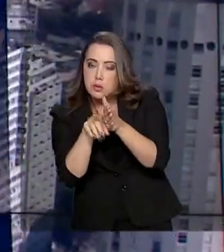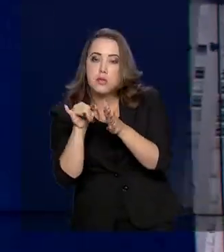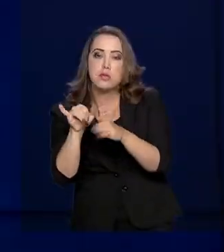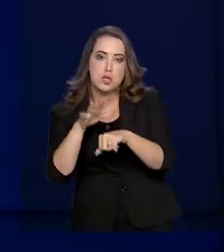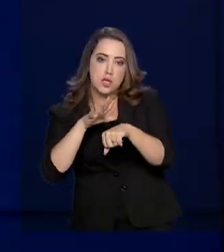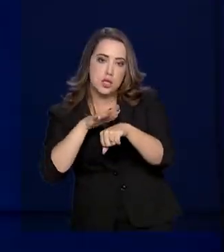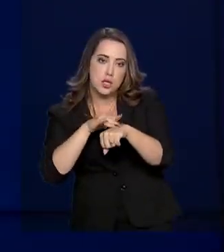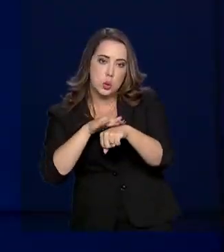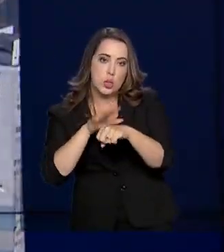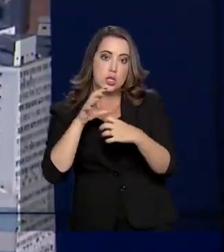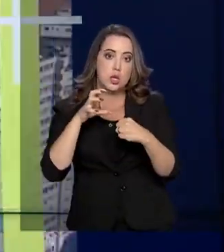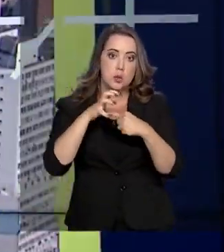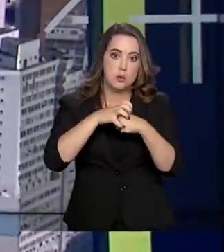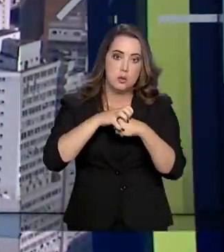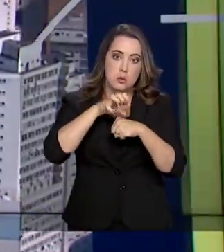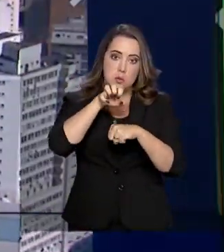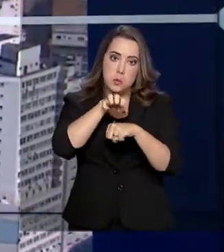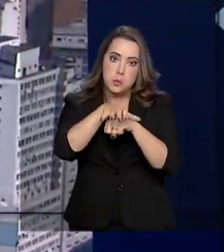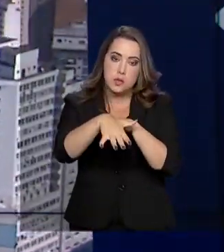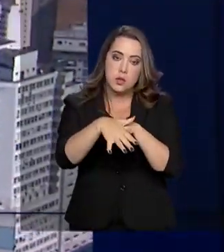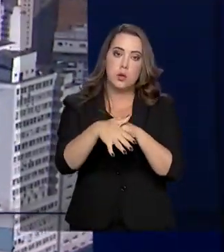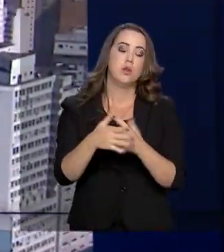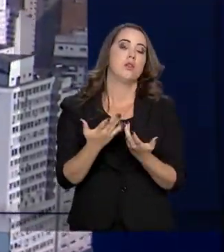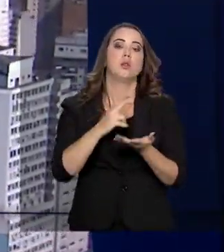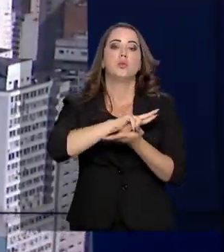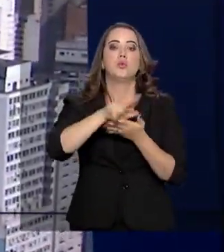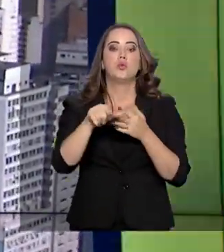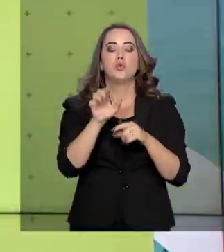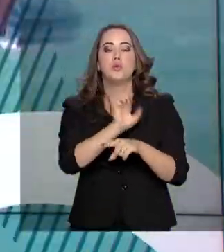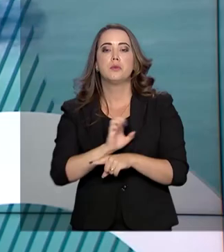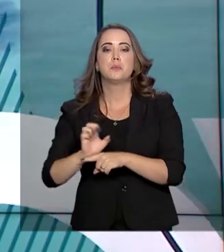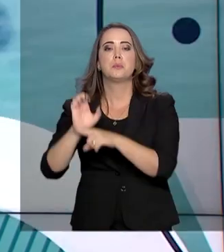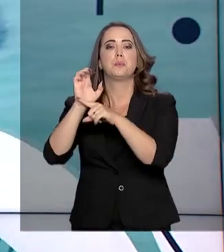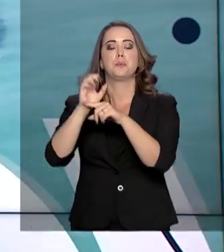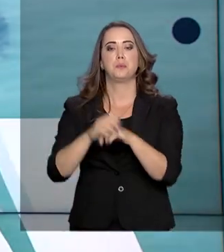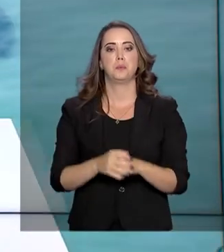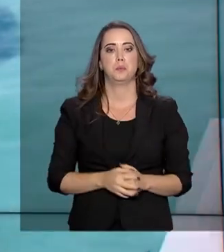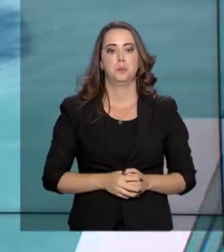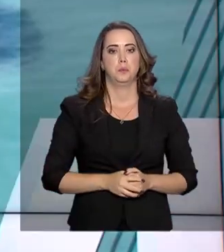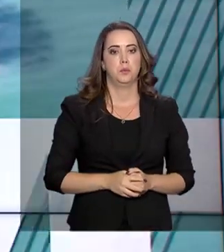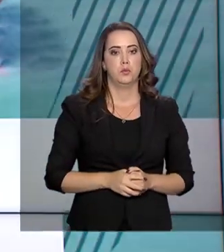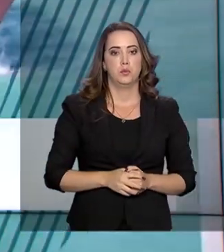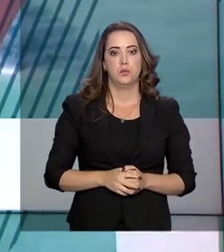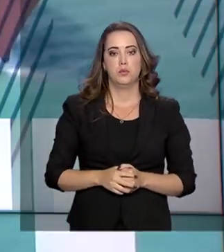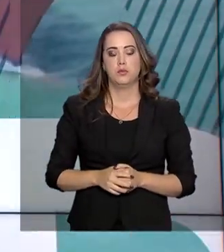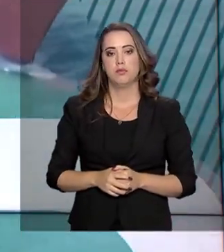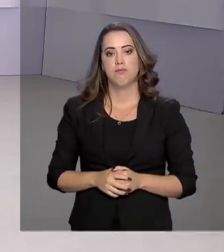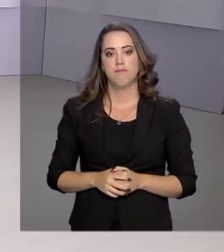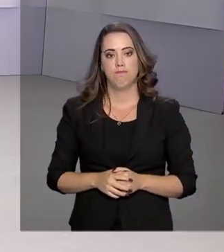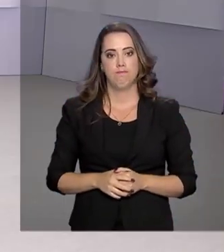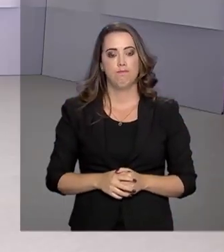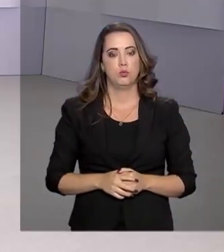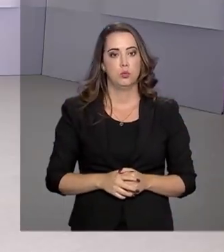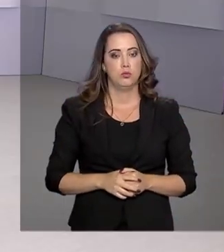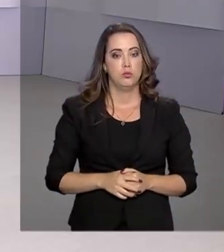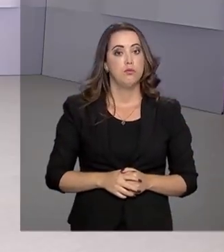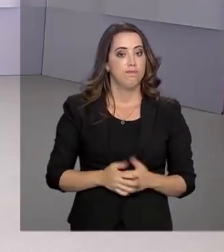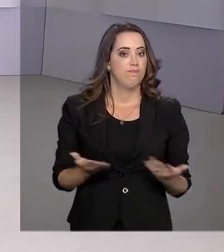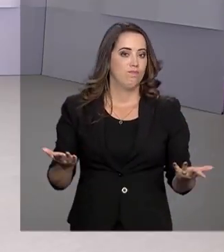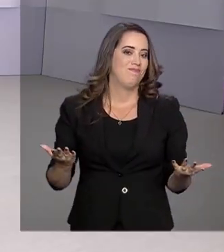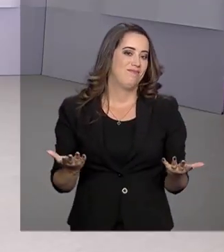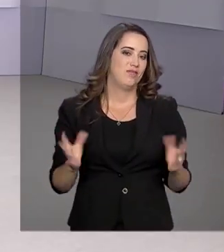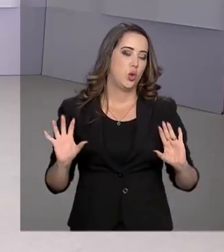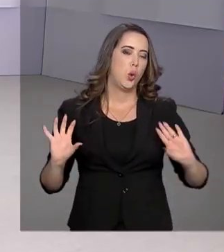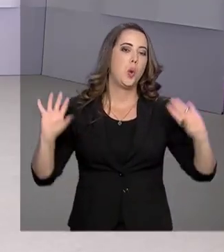Um em Minas Gerais, um no Rio de Janeiro, três em São Paulo, um no Paraná e outro no Rio Grande do Sul. Como